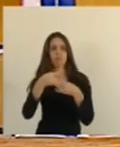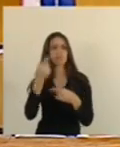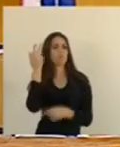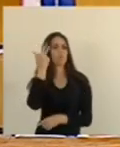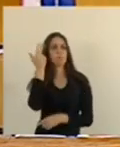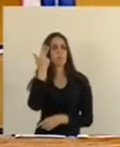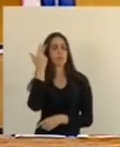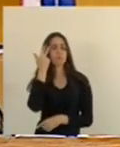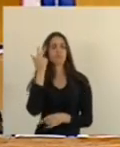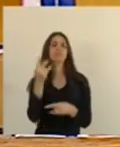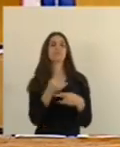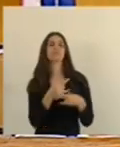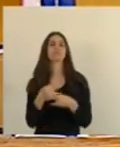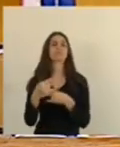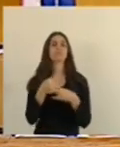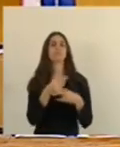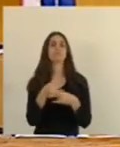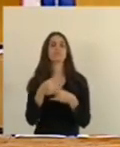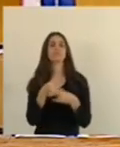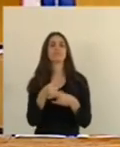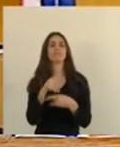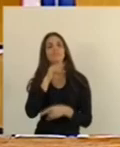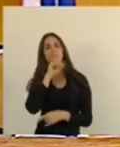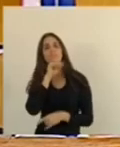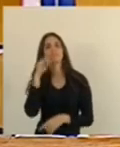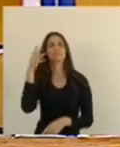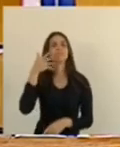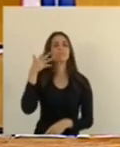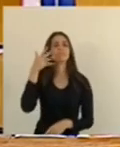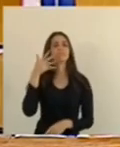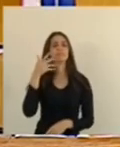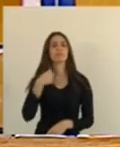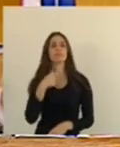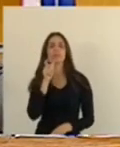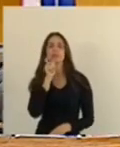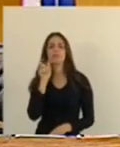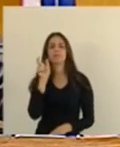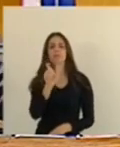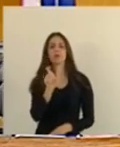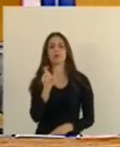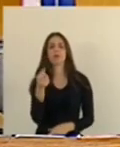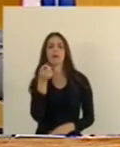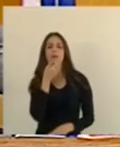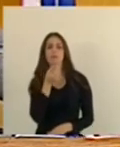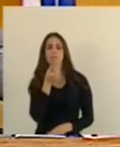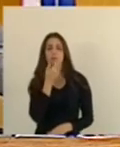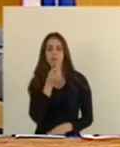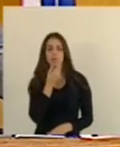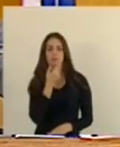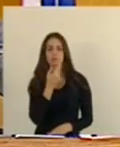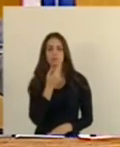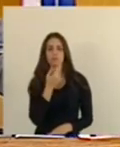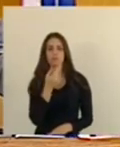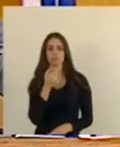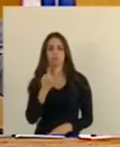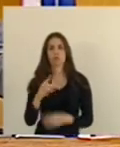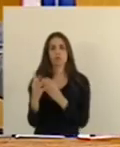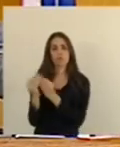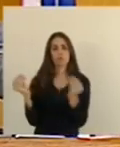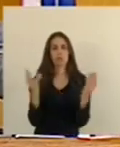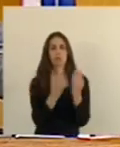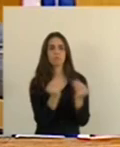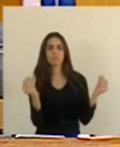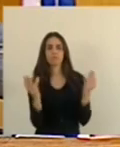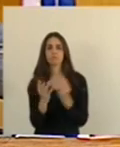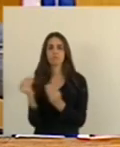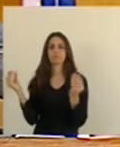Normalmente Quando de repente Ele falou De um remédio Que está Curando Muita gente